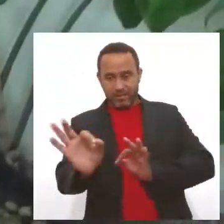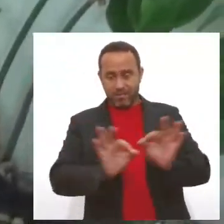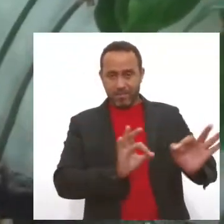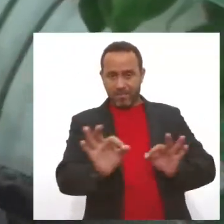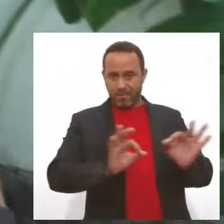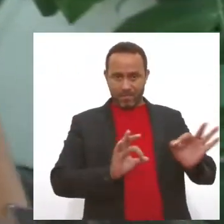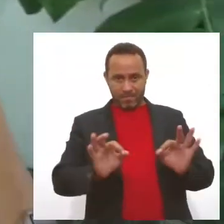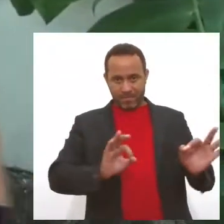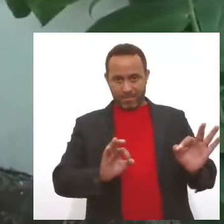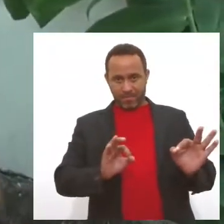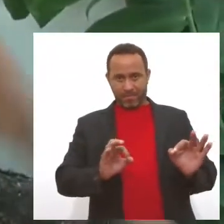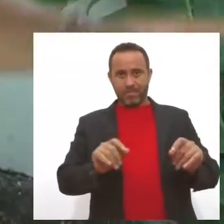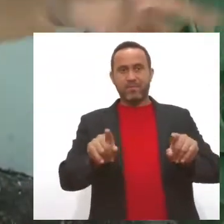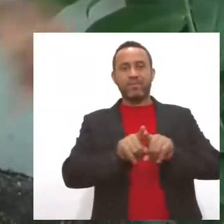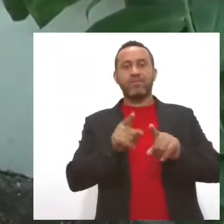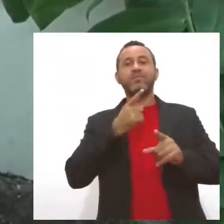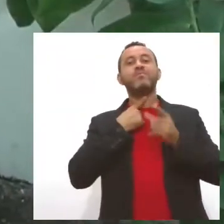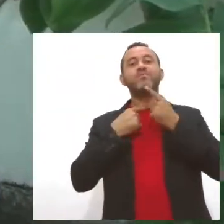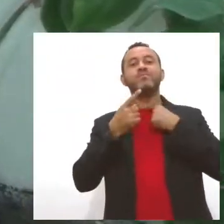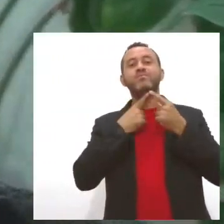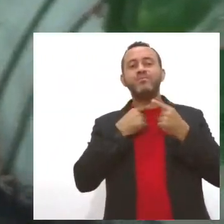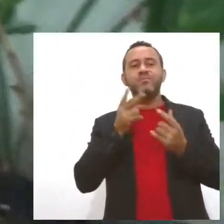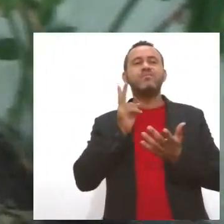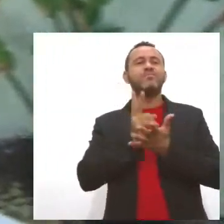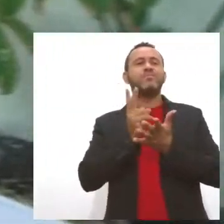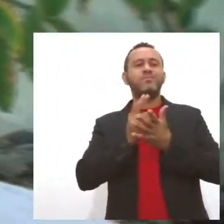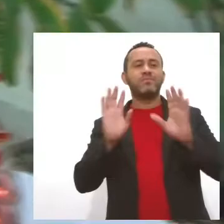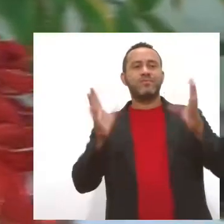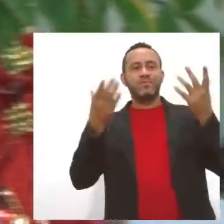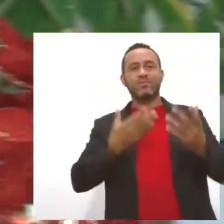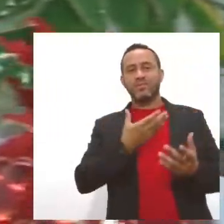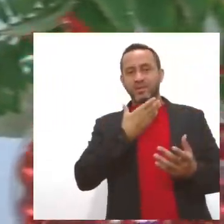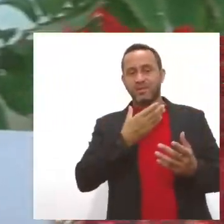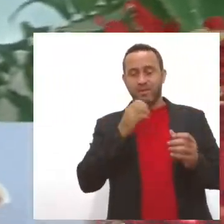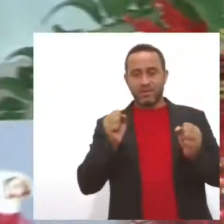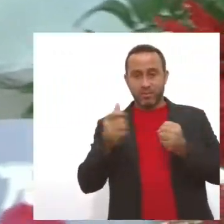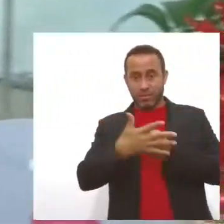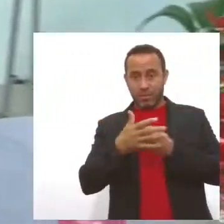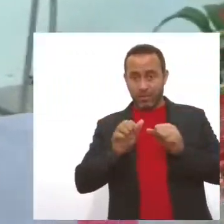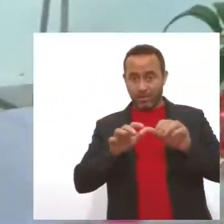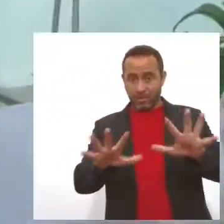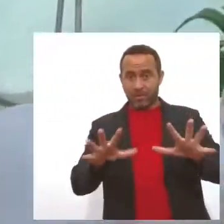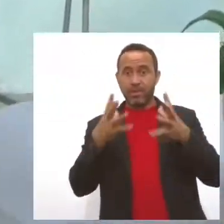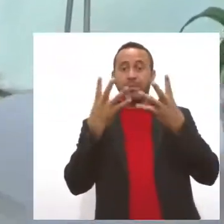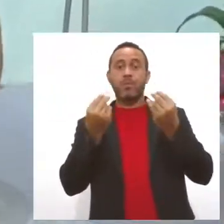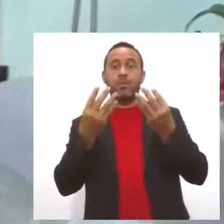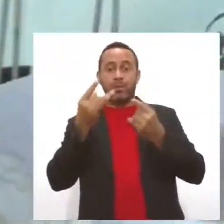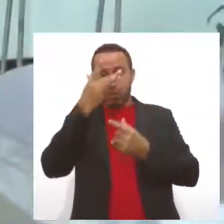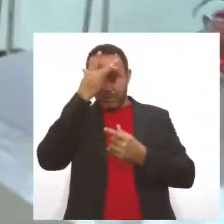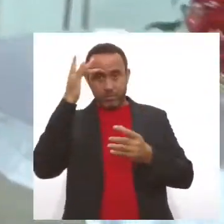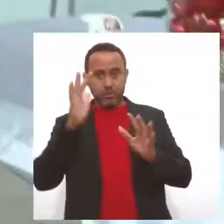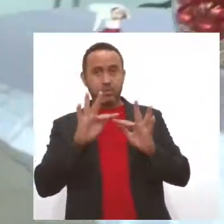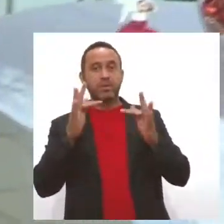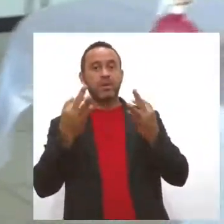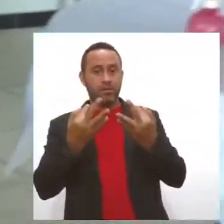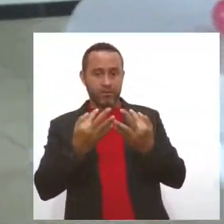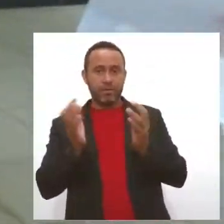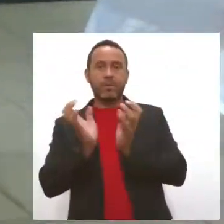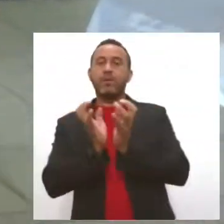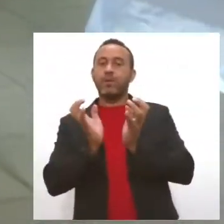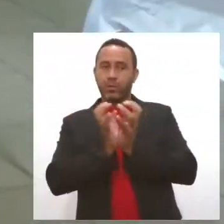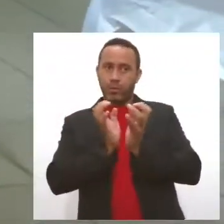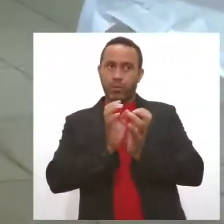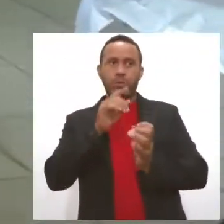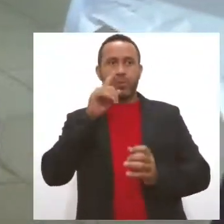mesmo com o desejo de manter a tradição, com a pandemia e muita gente da família pertencendo ao grupo de risco,